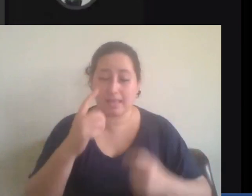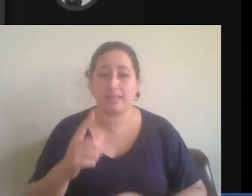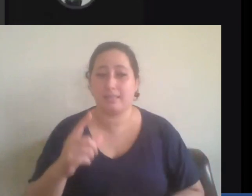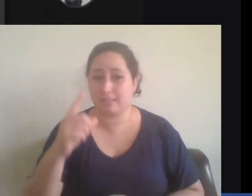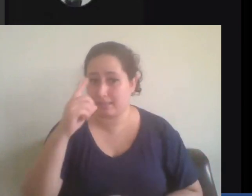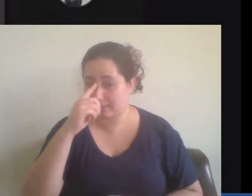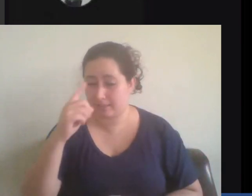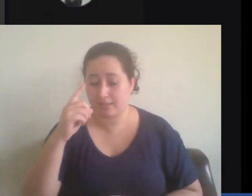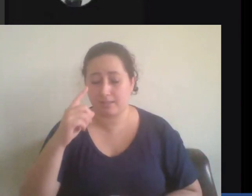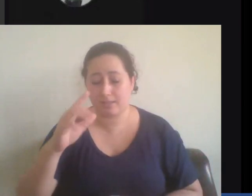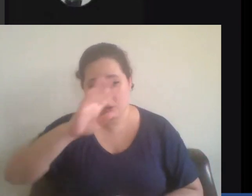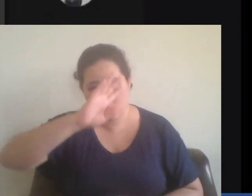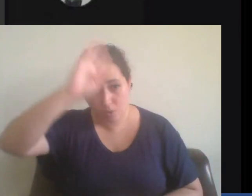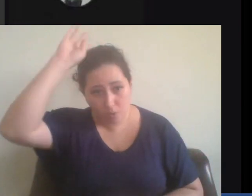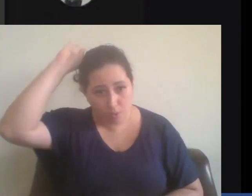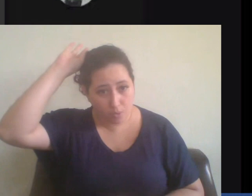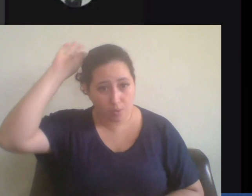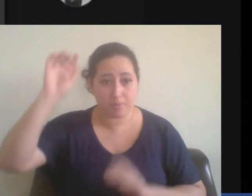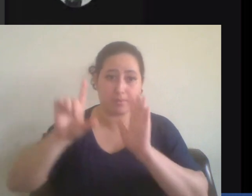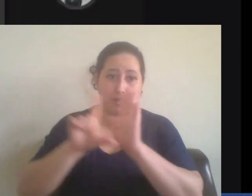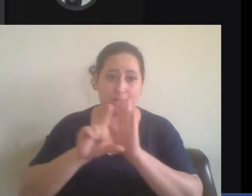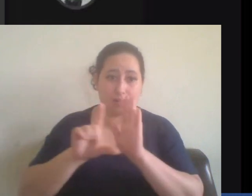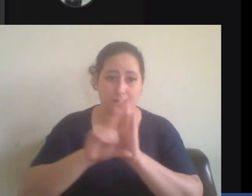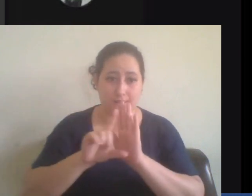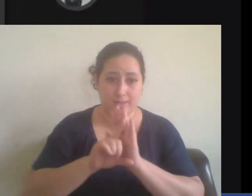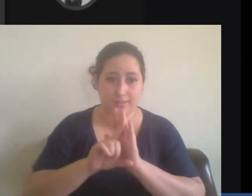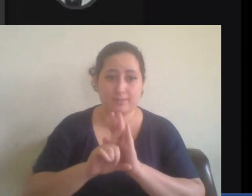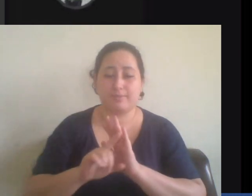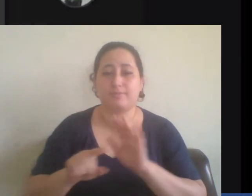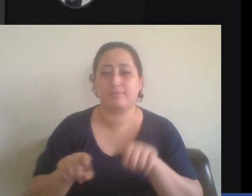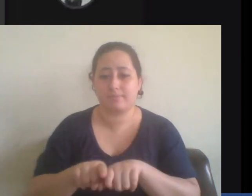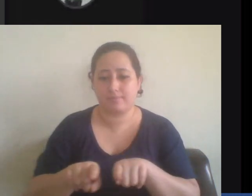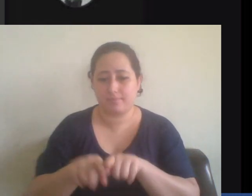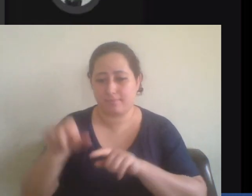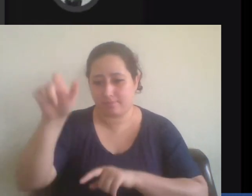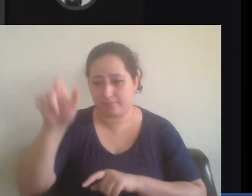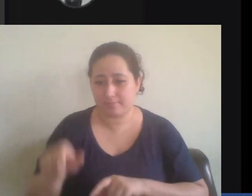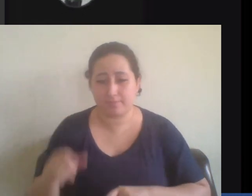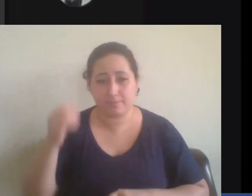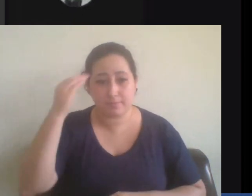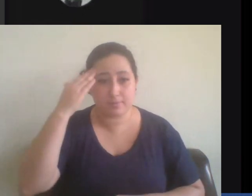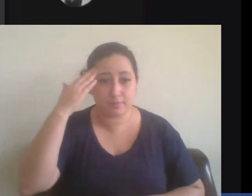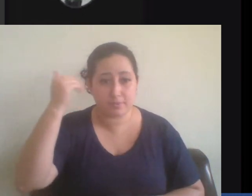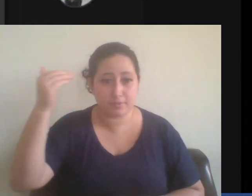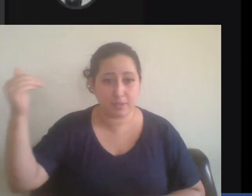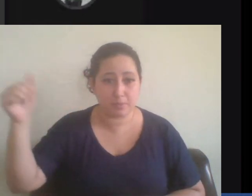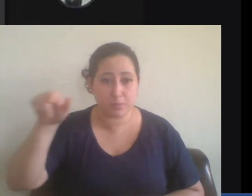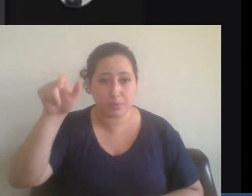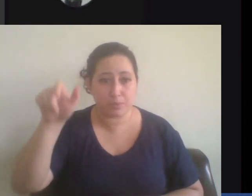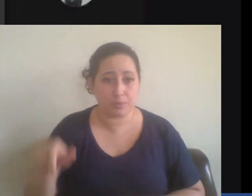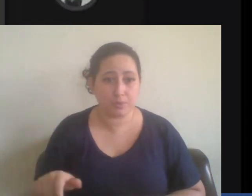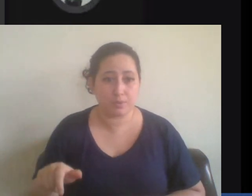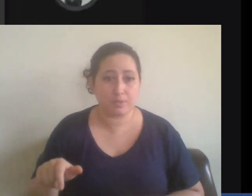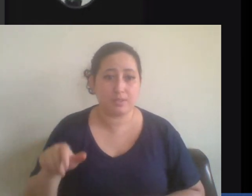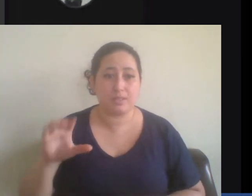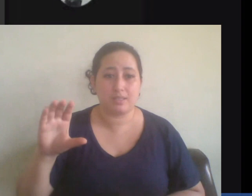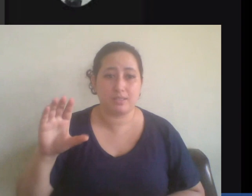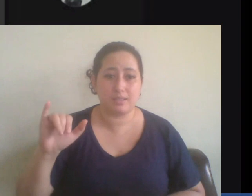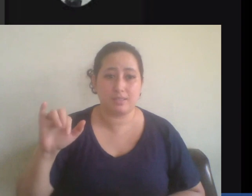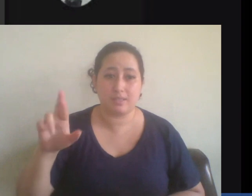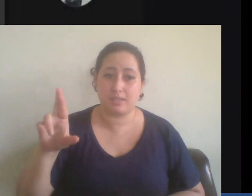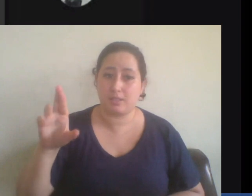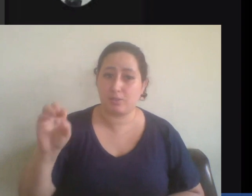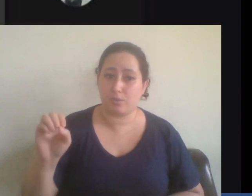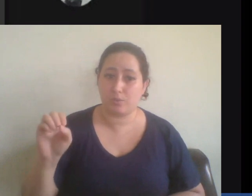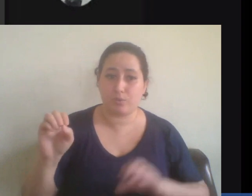principalmente a figura bem conhecida da história de Ciro o Grande,